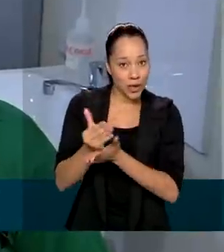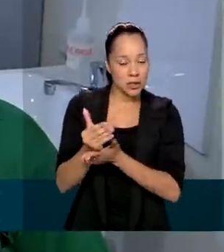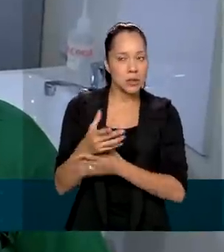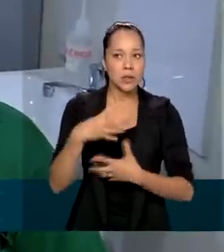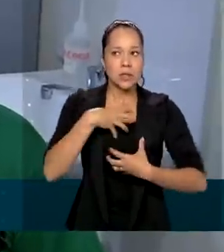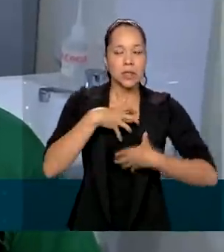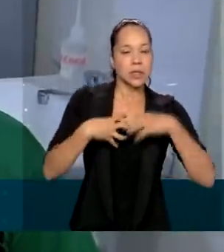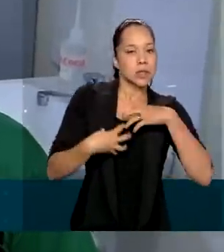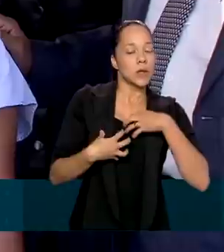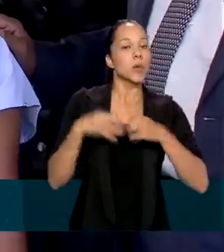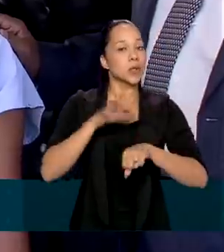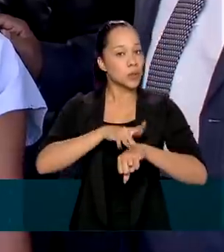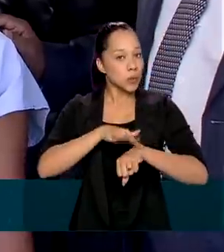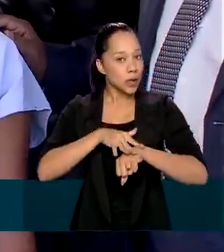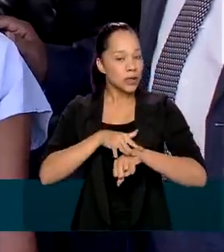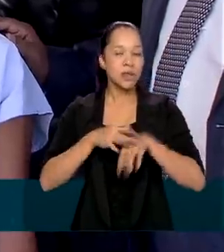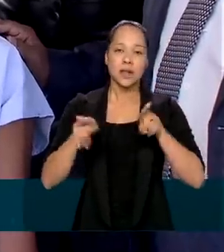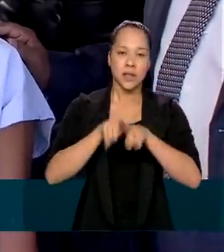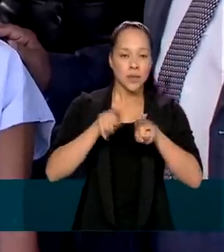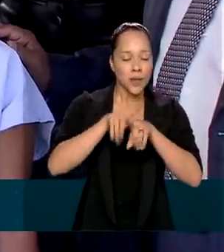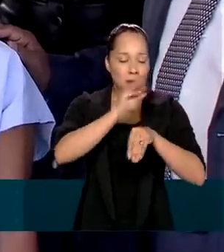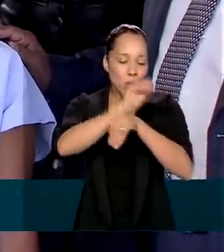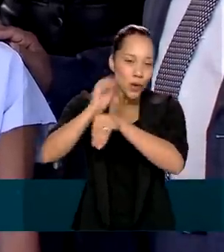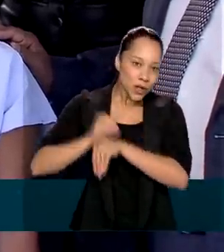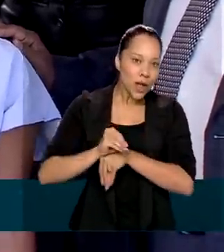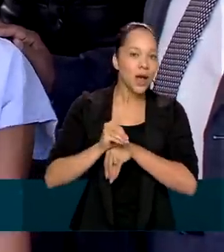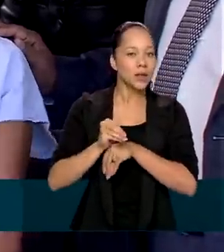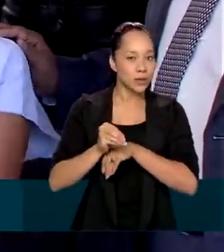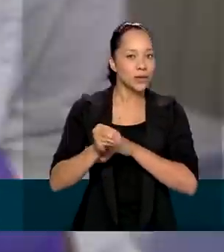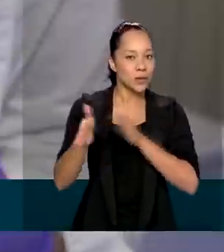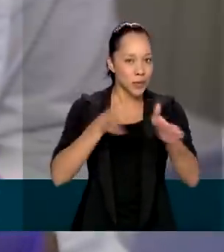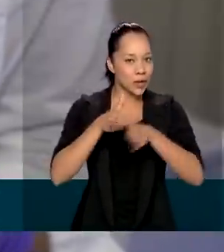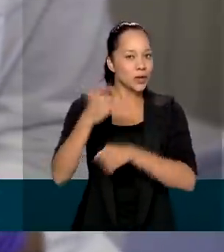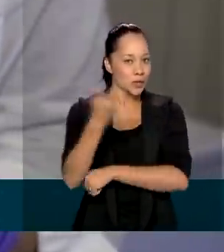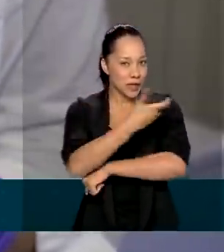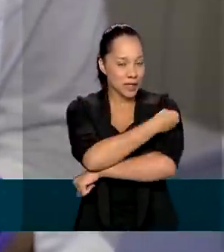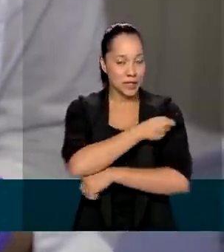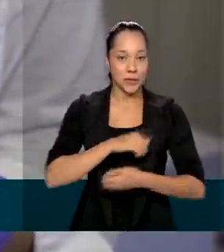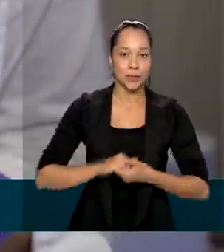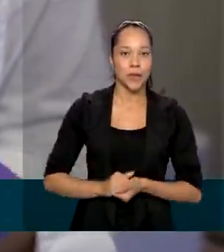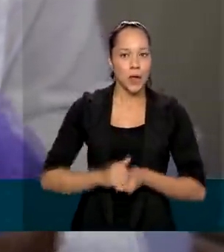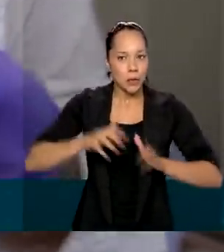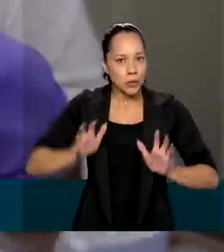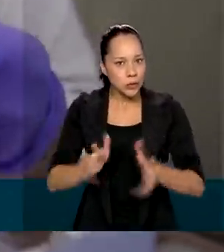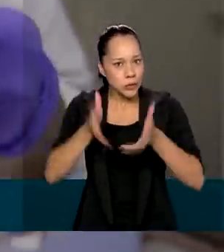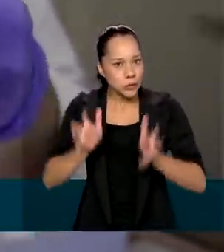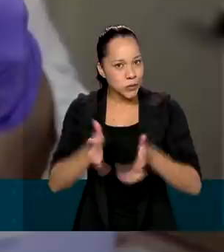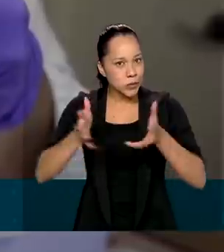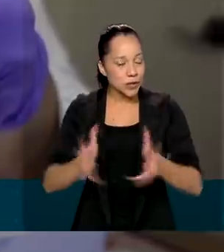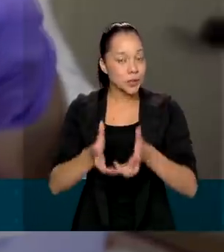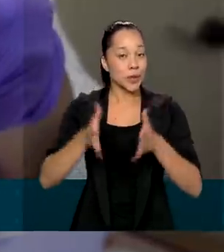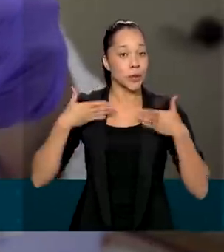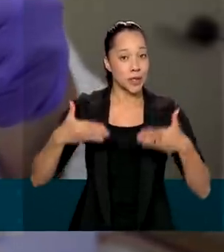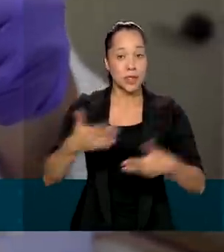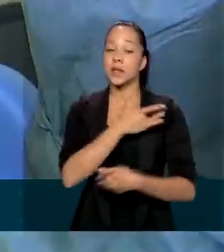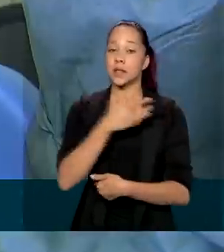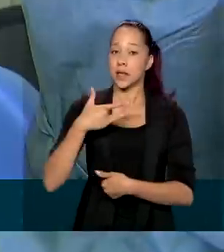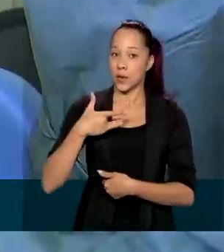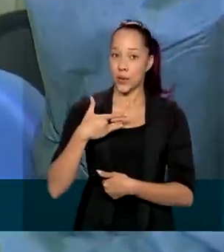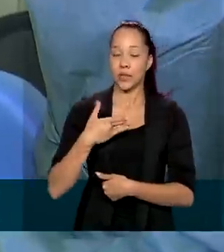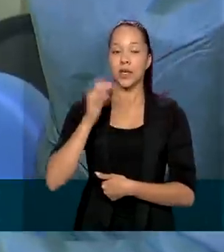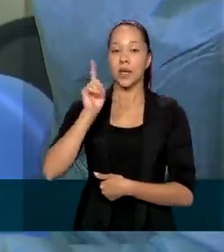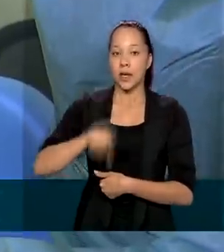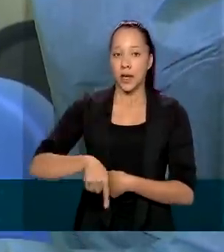sintomas de doenças e cuidados durante a imunização. O investimento inicial do Ministério da Saúde